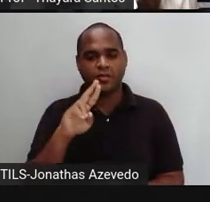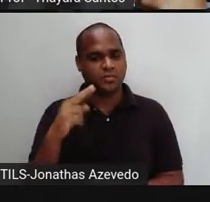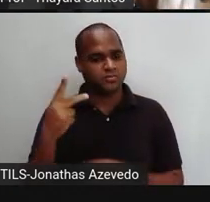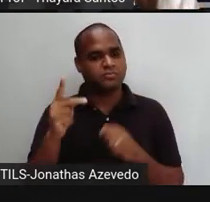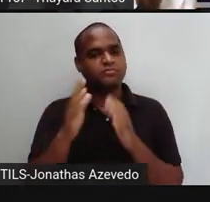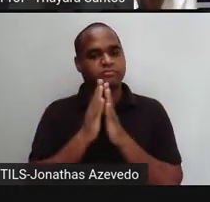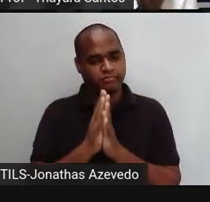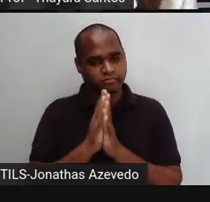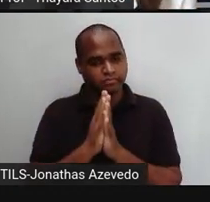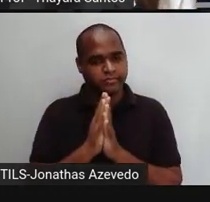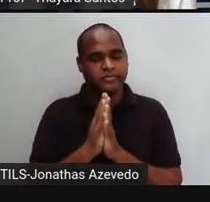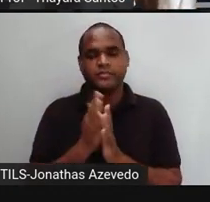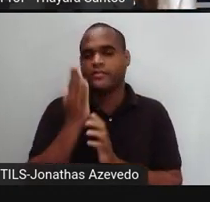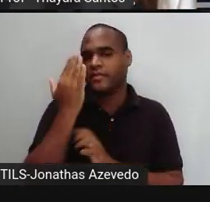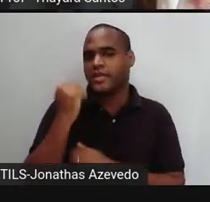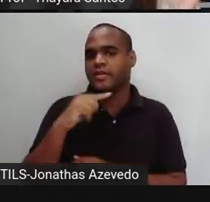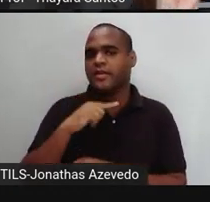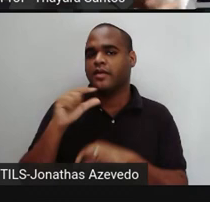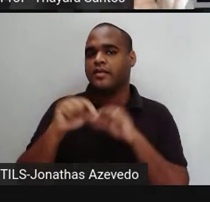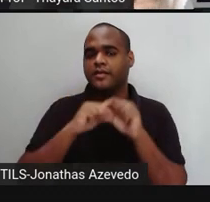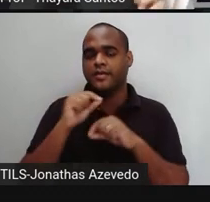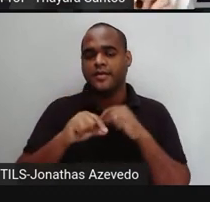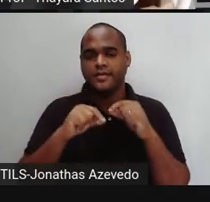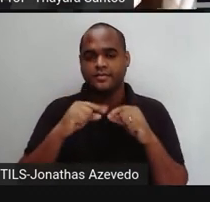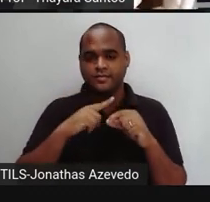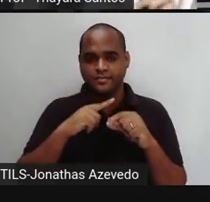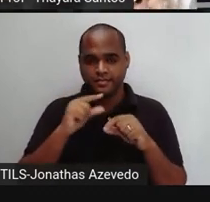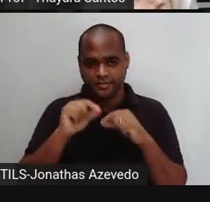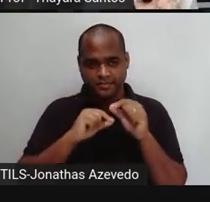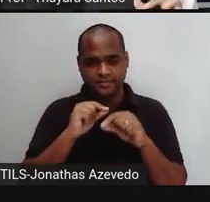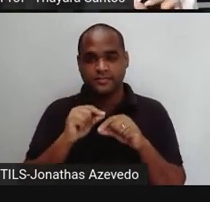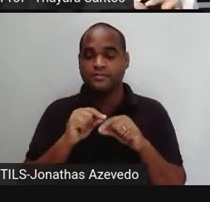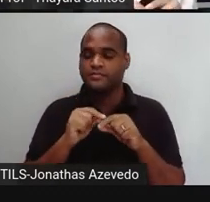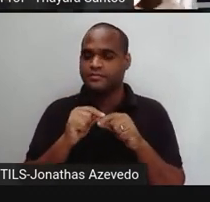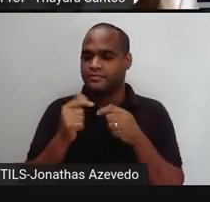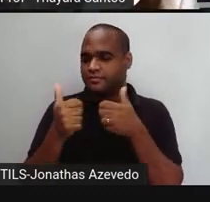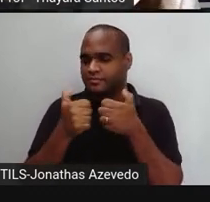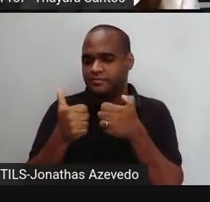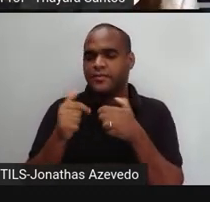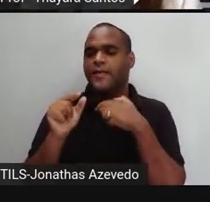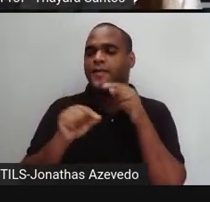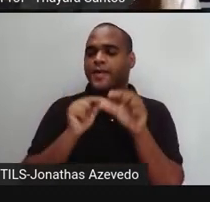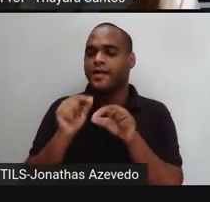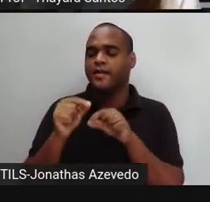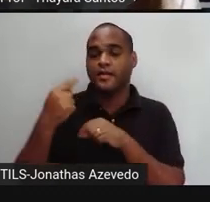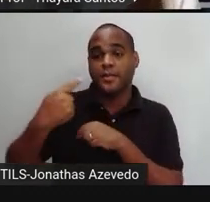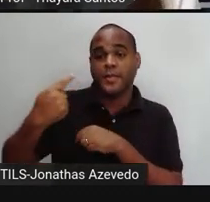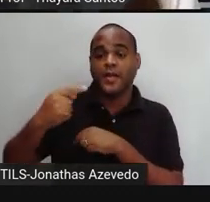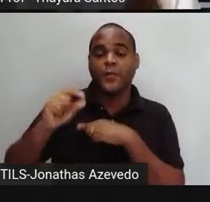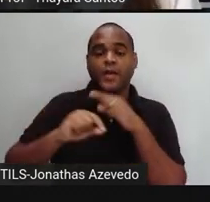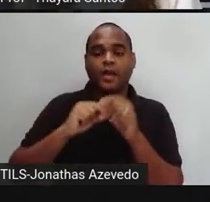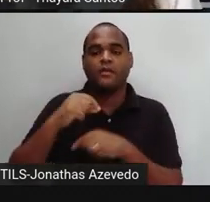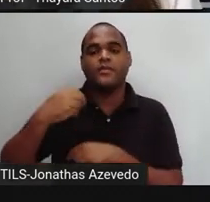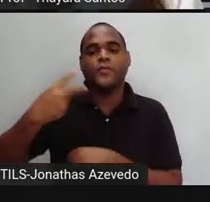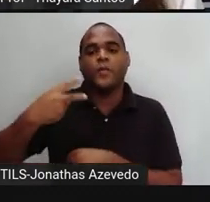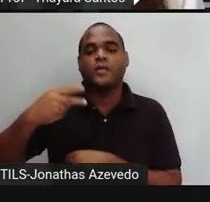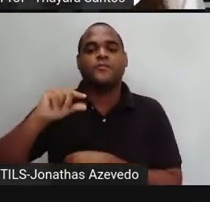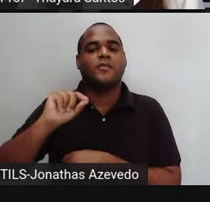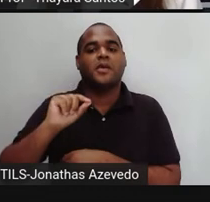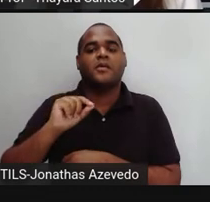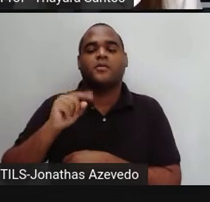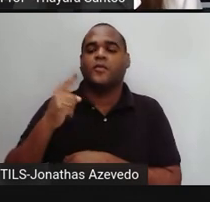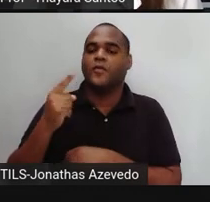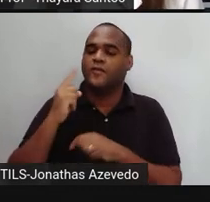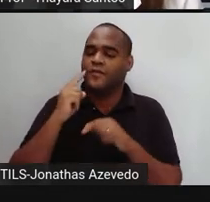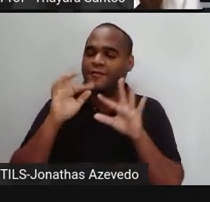favor para eu saber quem é que vai estar no ranking porque vocês sabem esses joguinhos dá para você saber quem está na primeira colocação quem está na segunda e até a